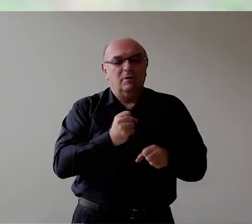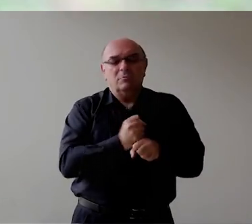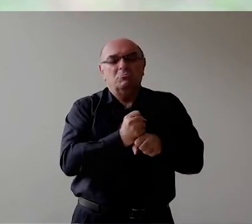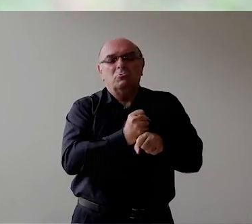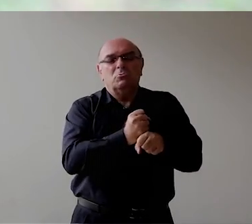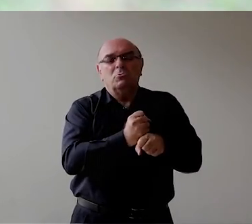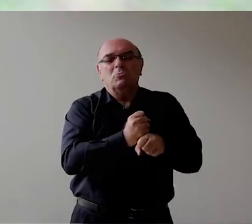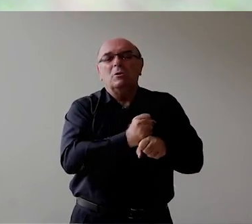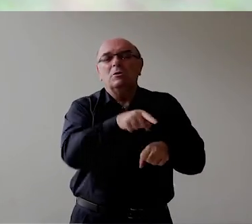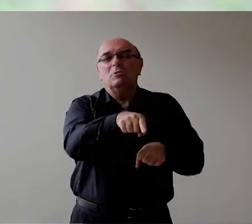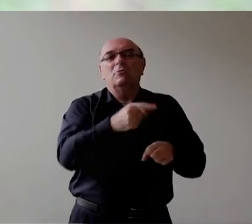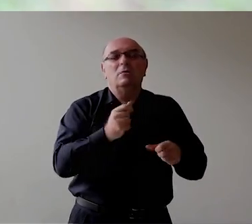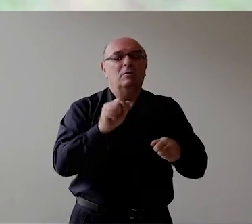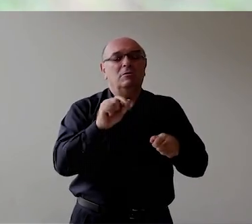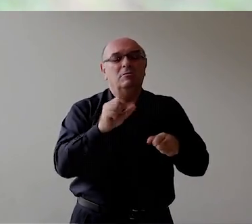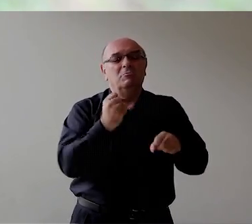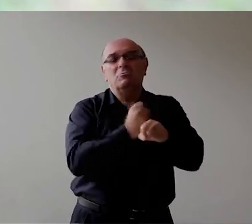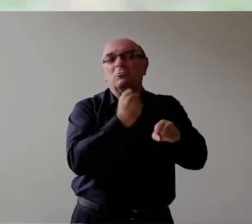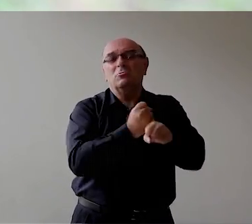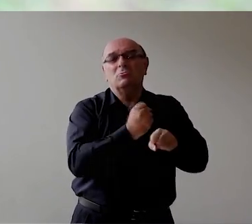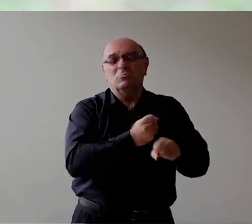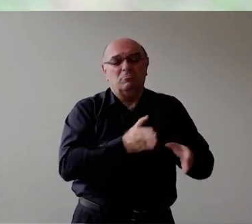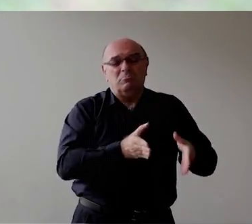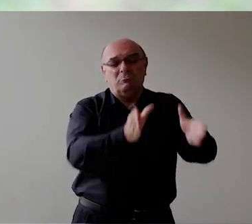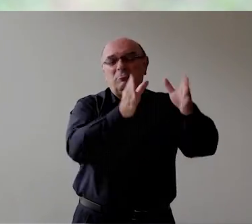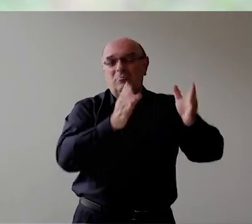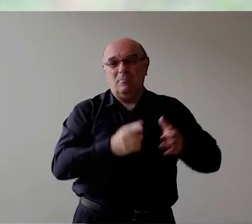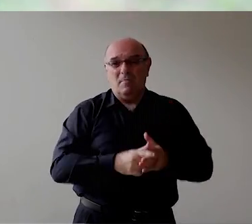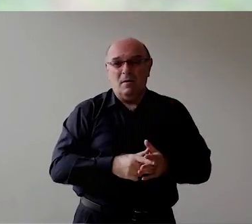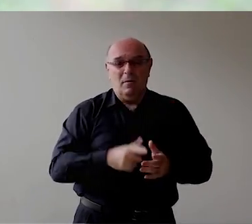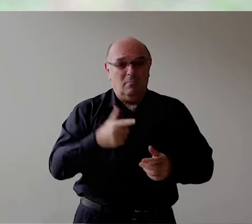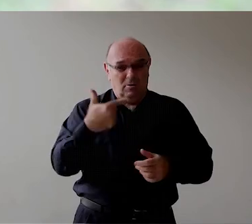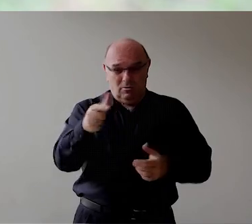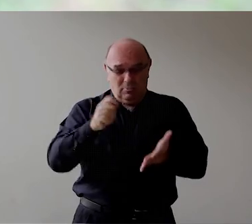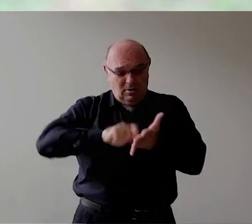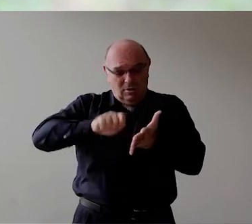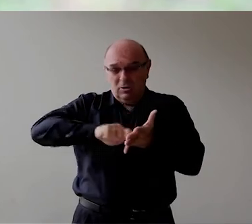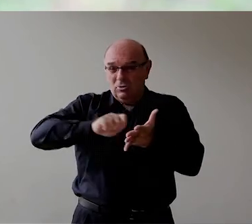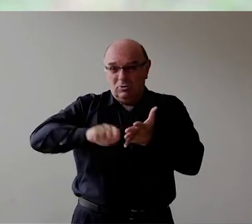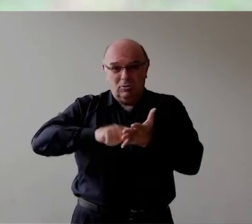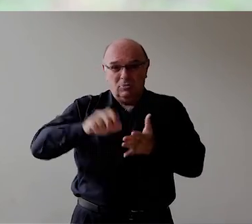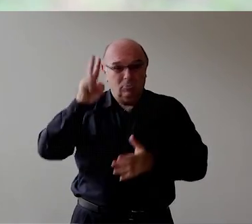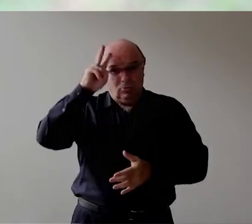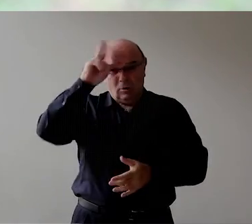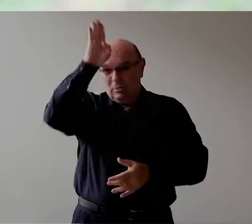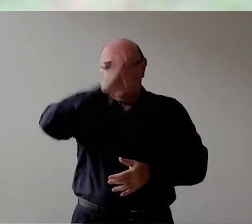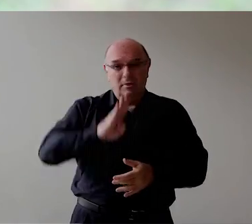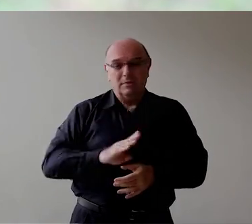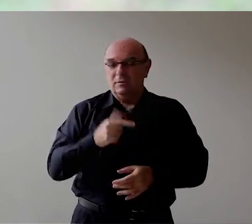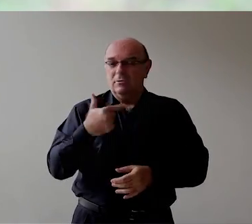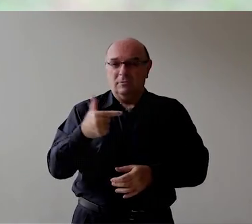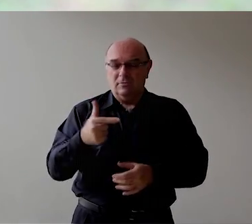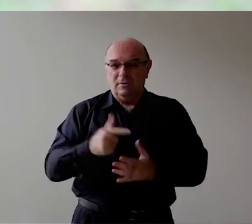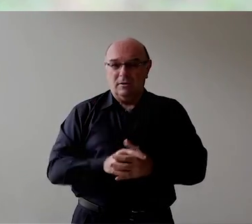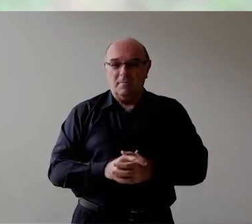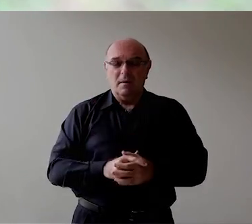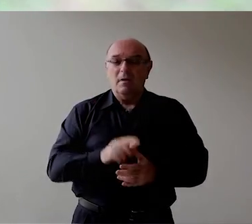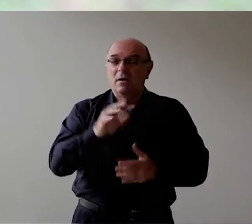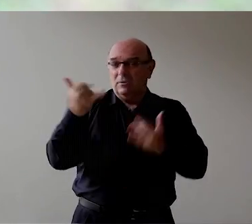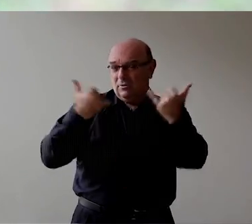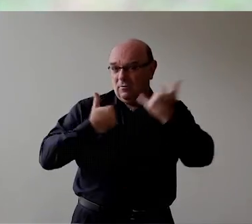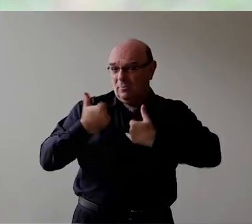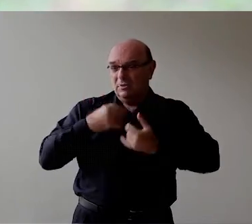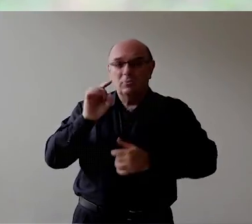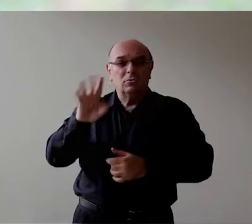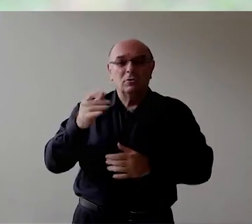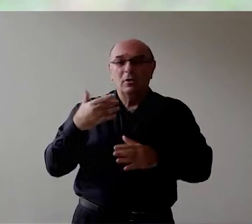gasto Exatamente por quê Porque não consta Na história do Brasil Esse relato E essas informações Eram sempre